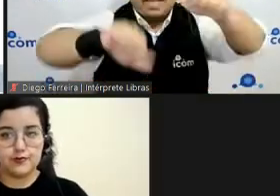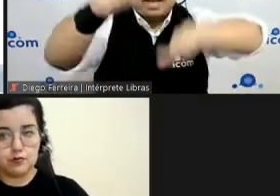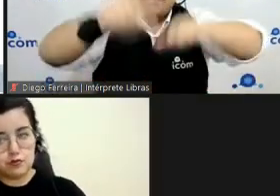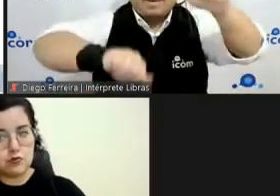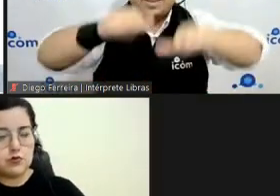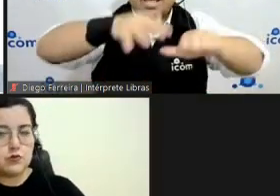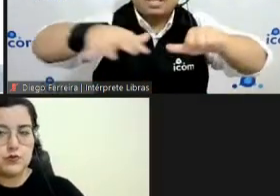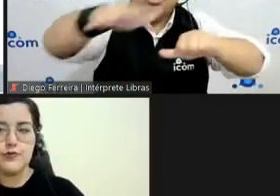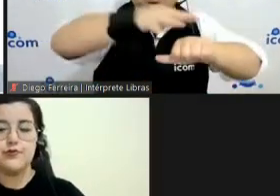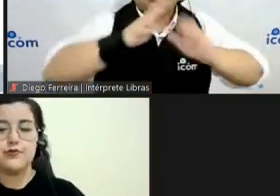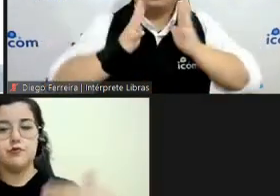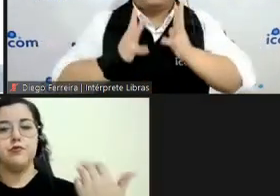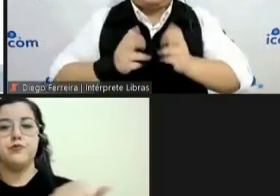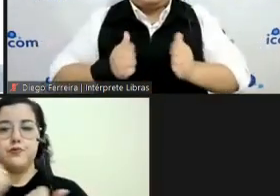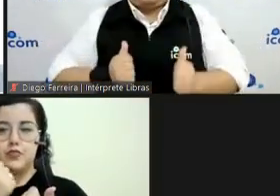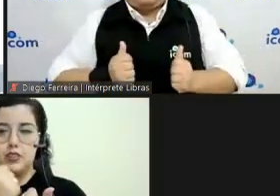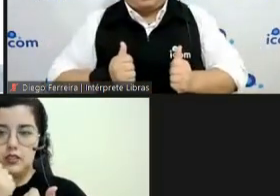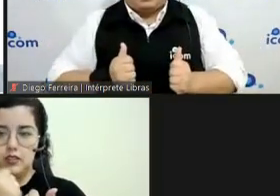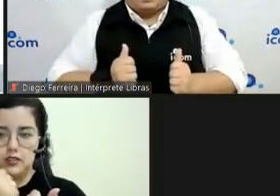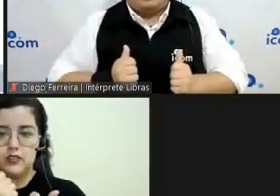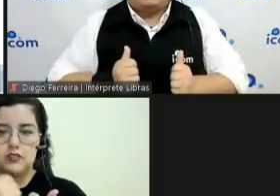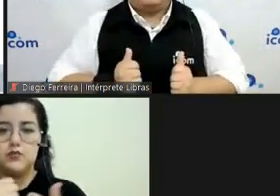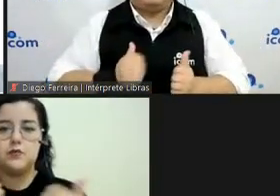quando a gente colocou, por exemplo,